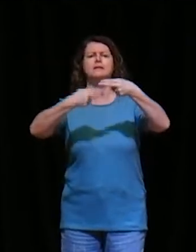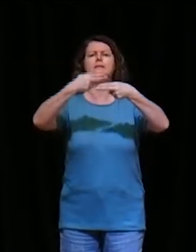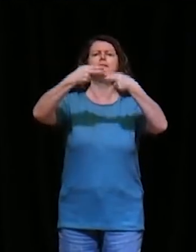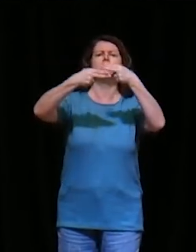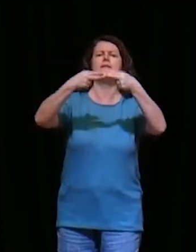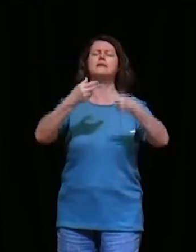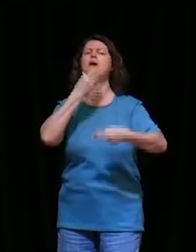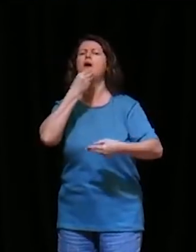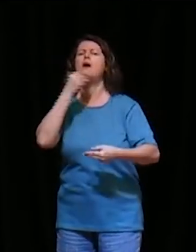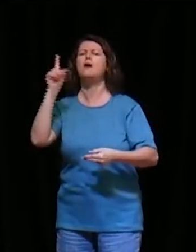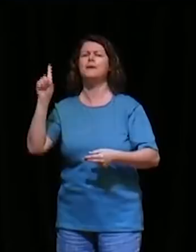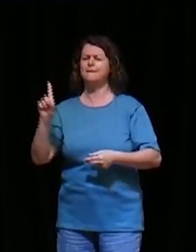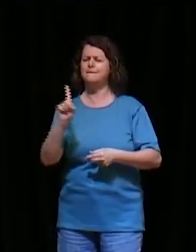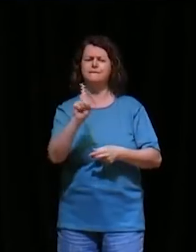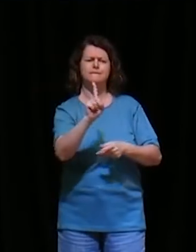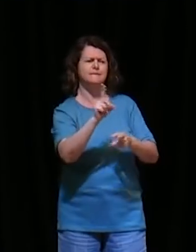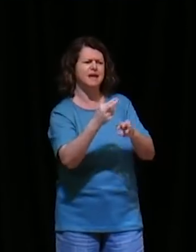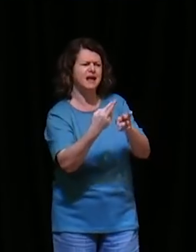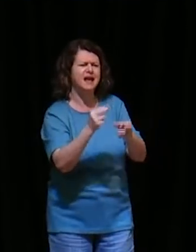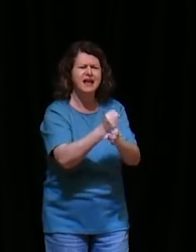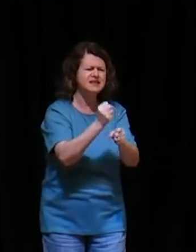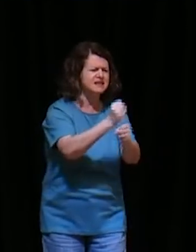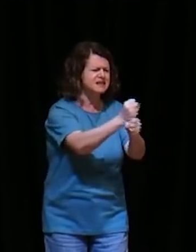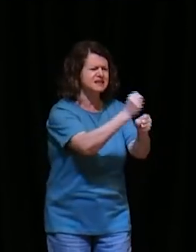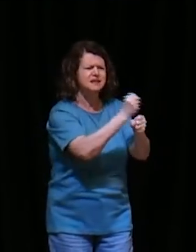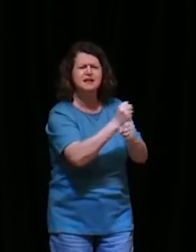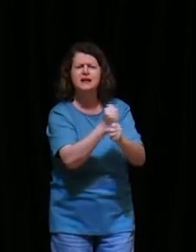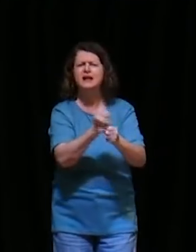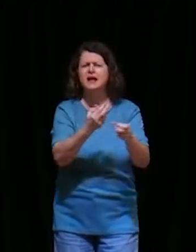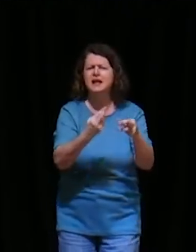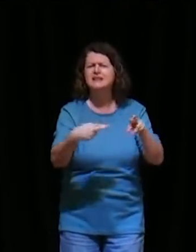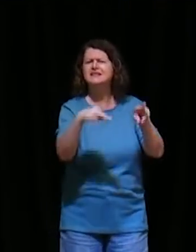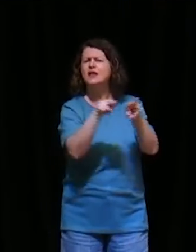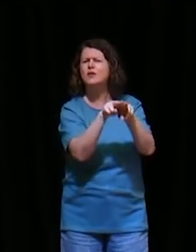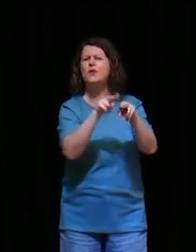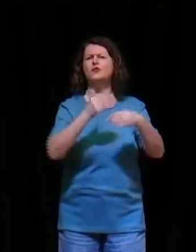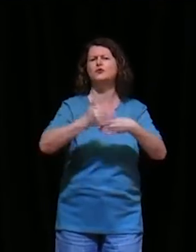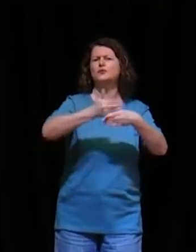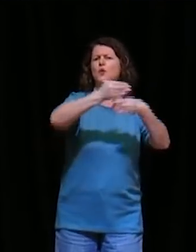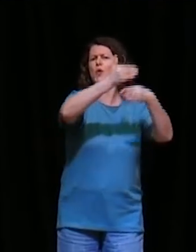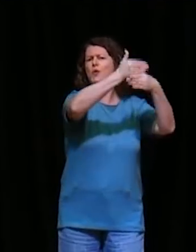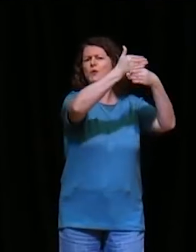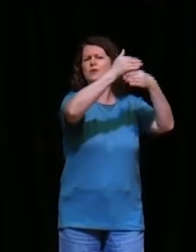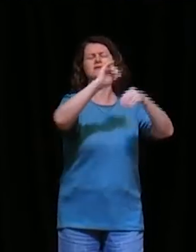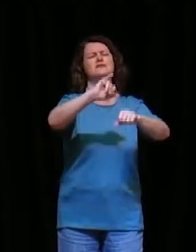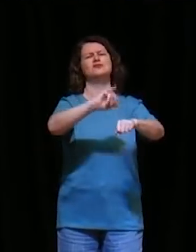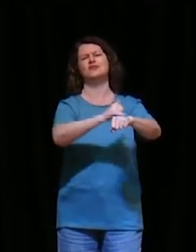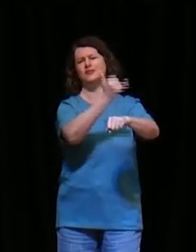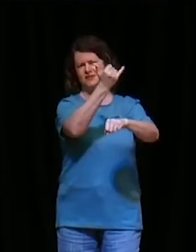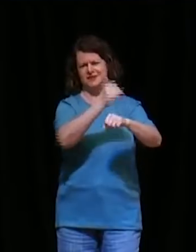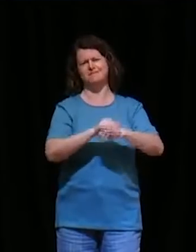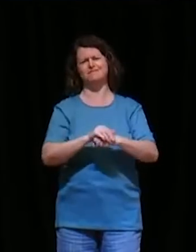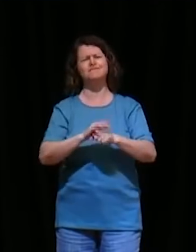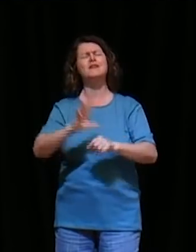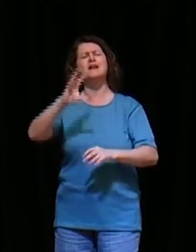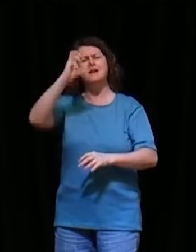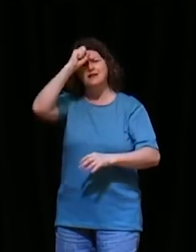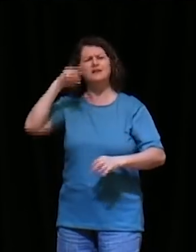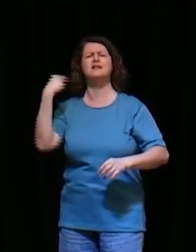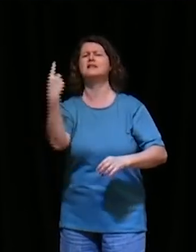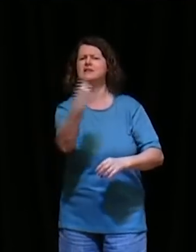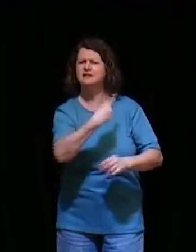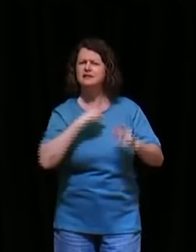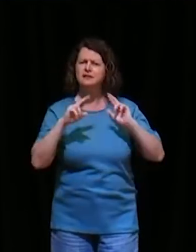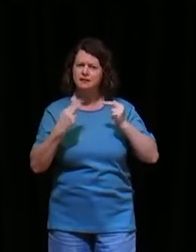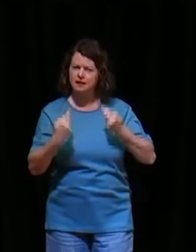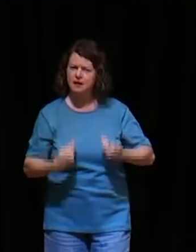muros de Jerusalém. Nós aprendemos que todos nós, homens, seres humanos, todos nós precisamos